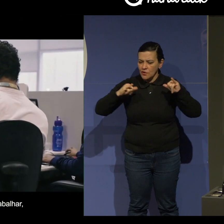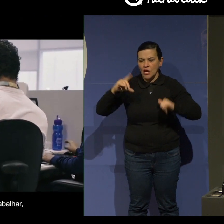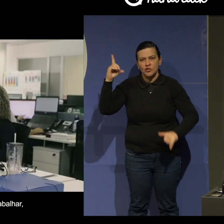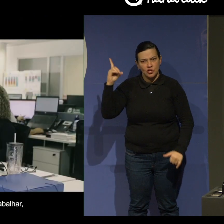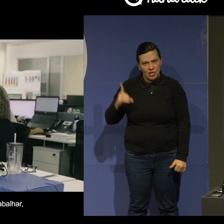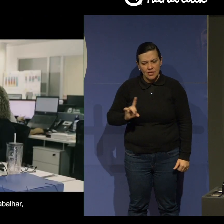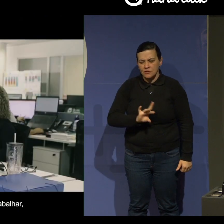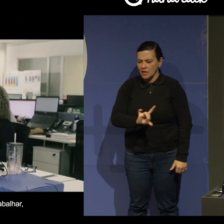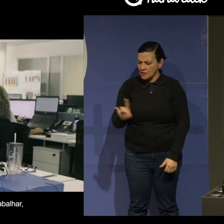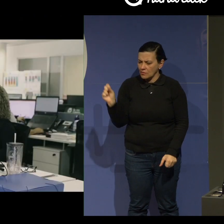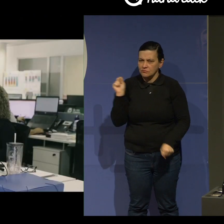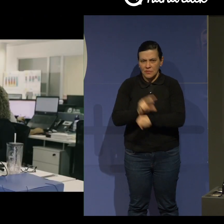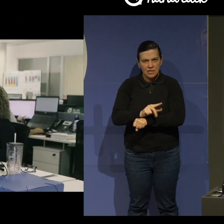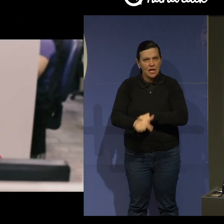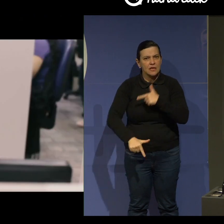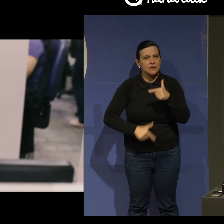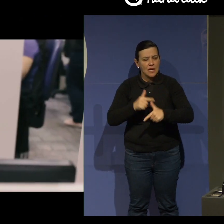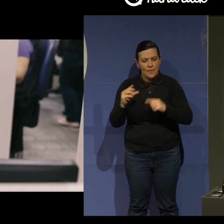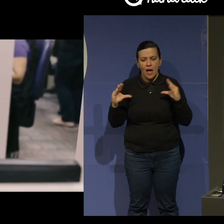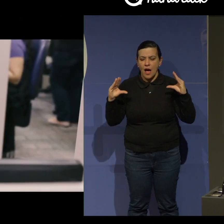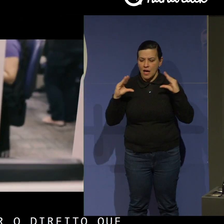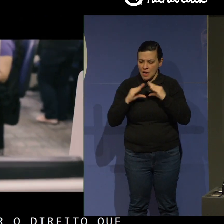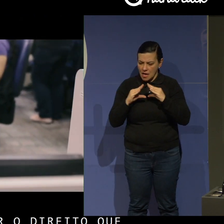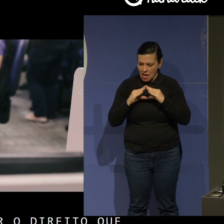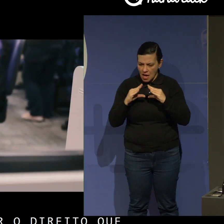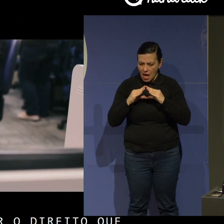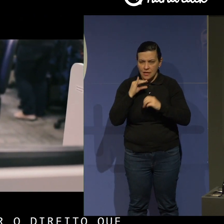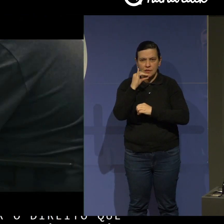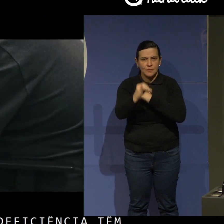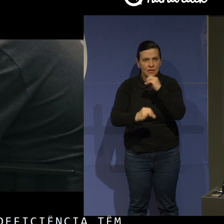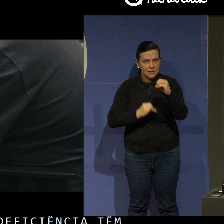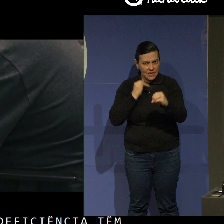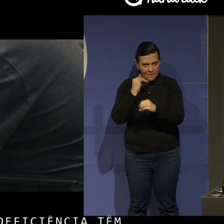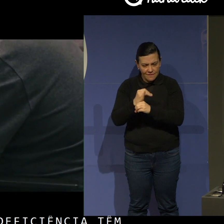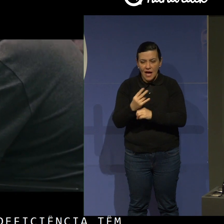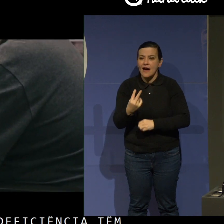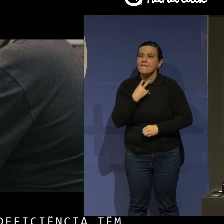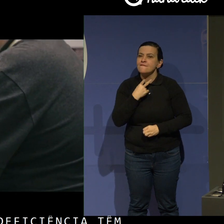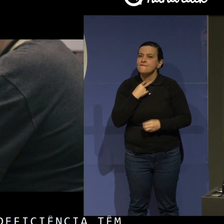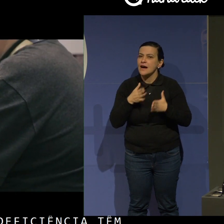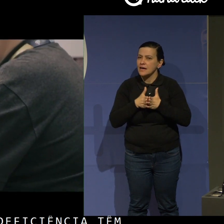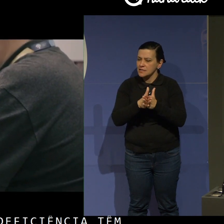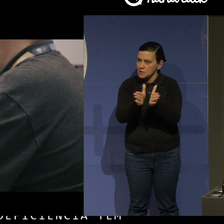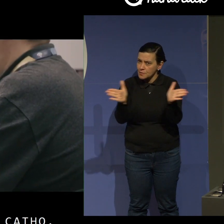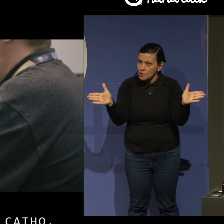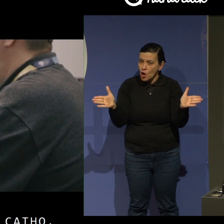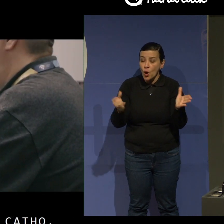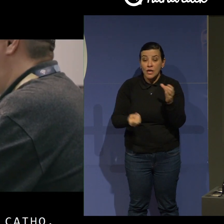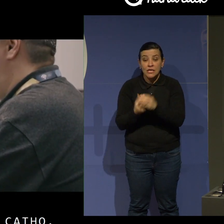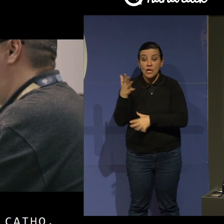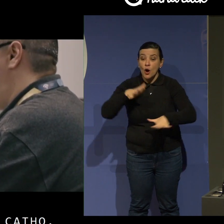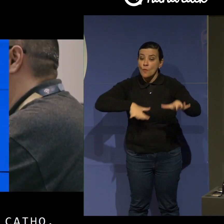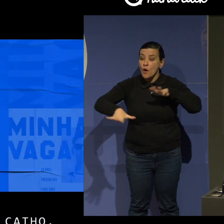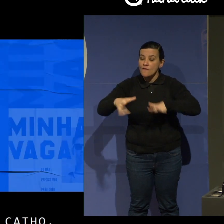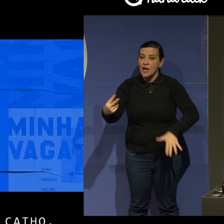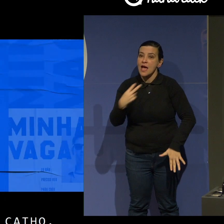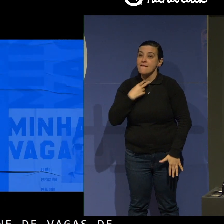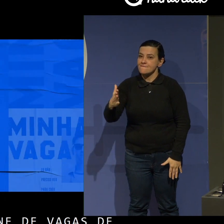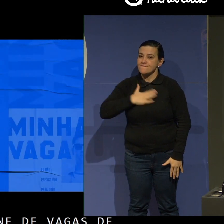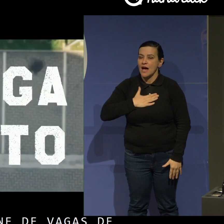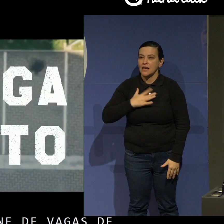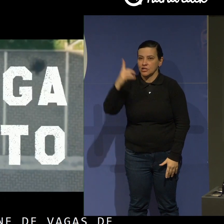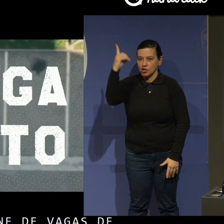têm de trabalhar, a Cato, plataforma online de vagas de emprego, criou o movimento Minha Vaga por Direito.